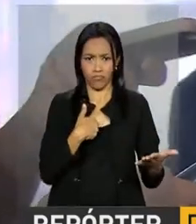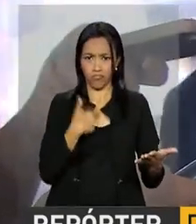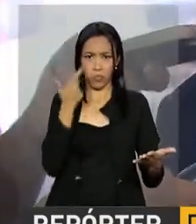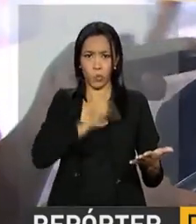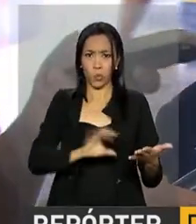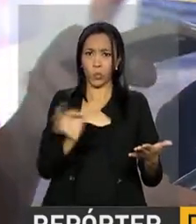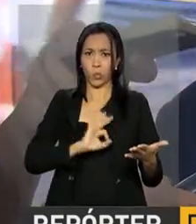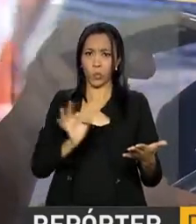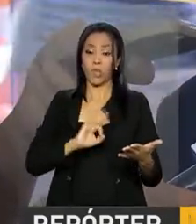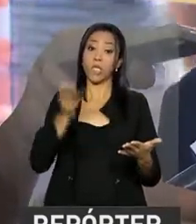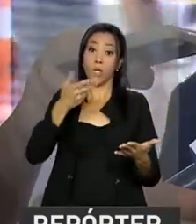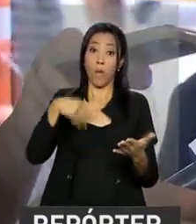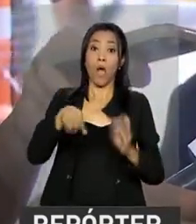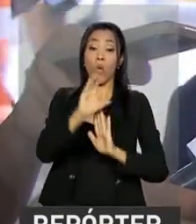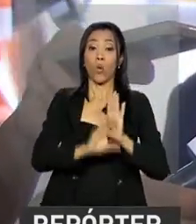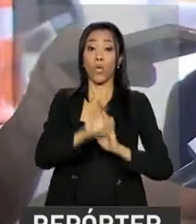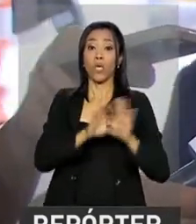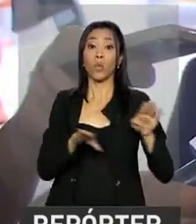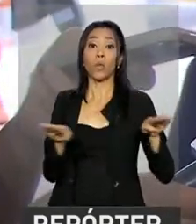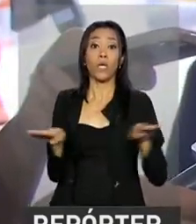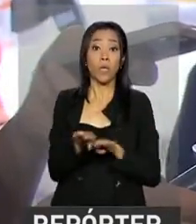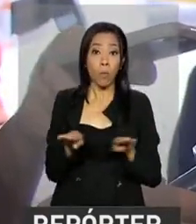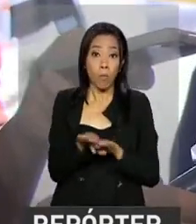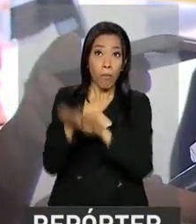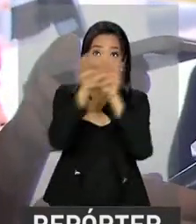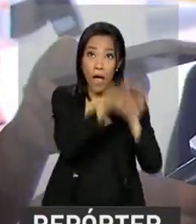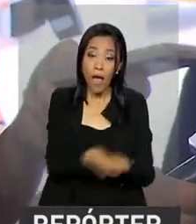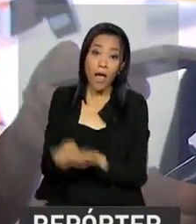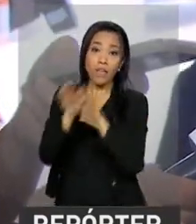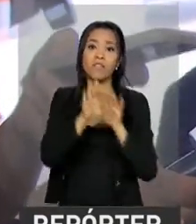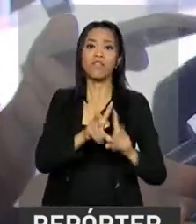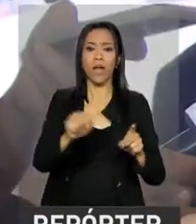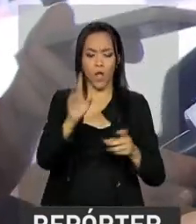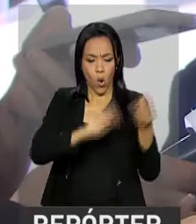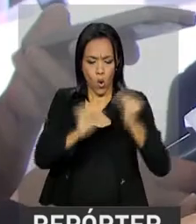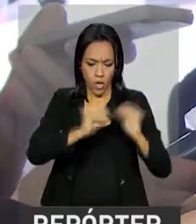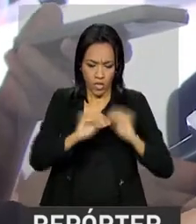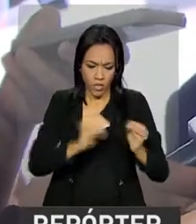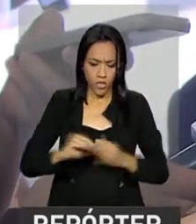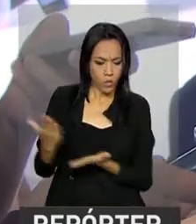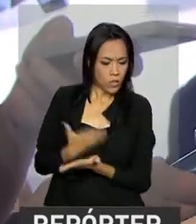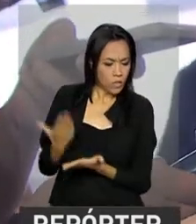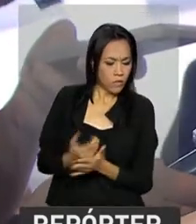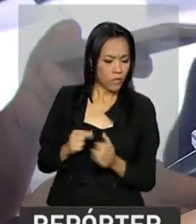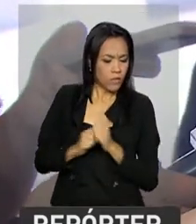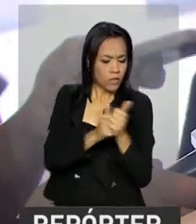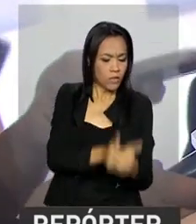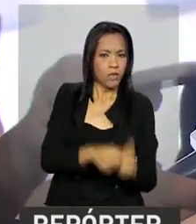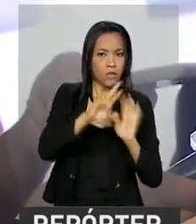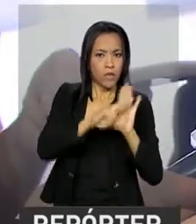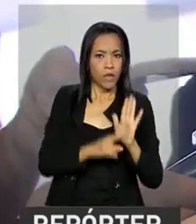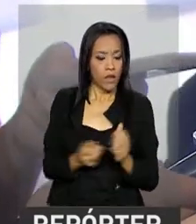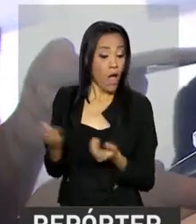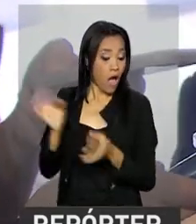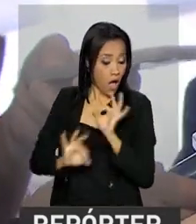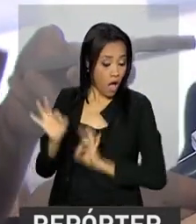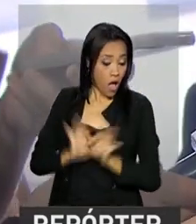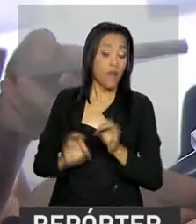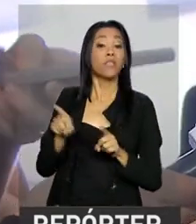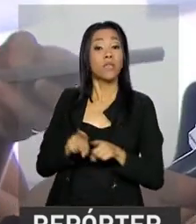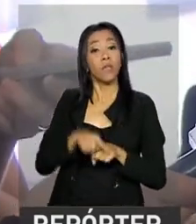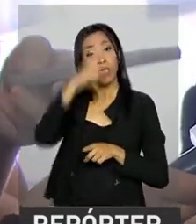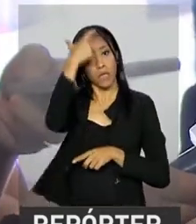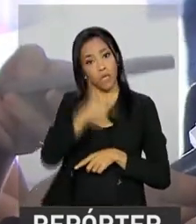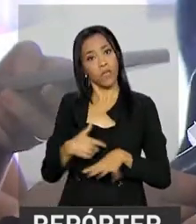então a base vai organizar isso. Também muda porque você vai passar a ter um material didático coerente com aquilo que é esperado e um professor formado para